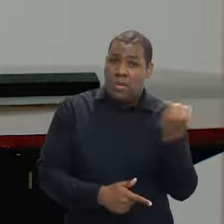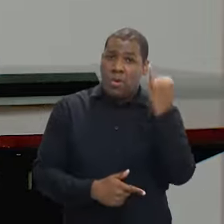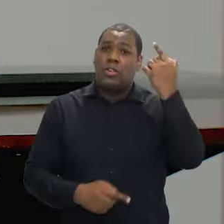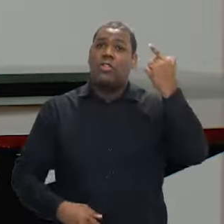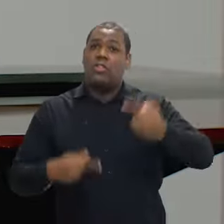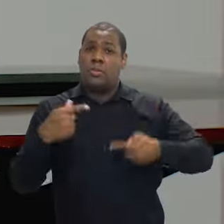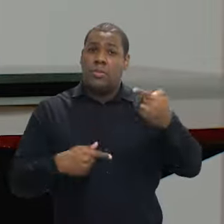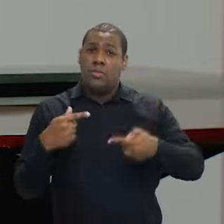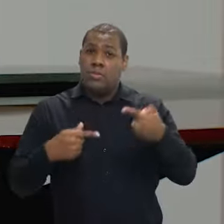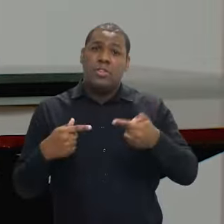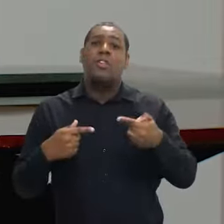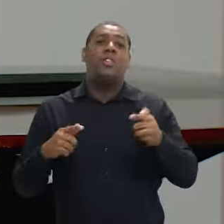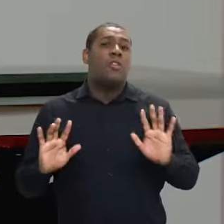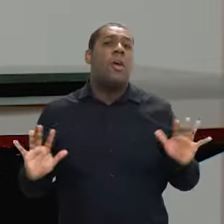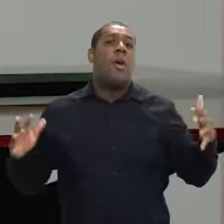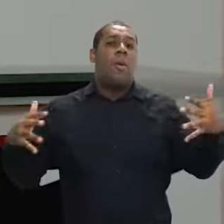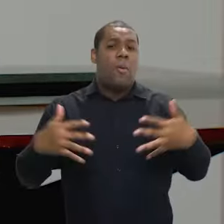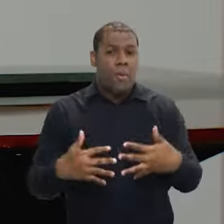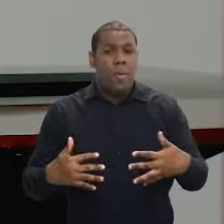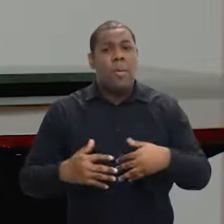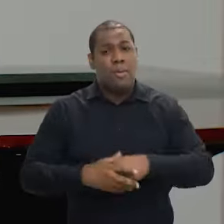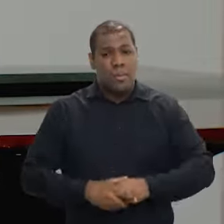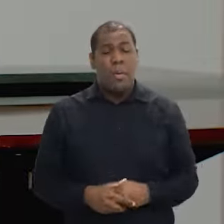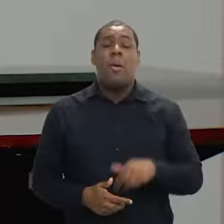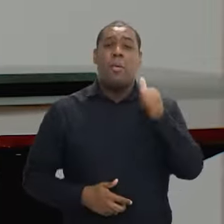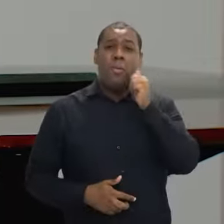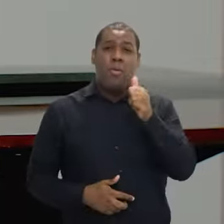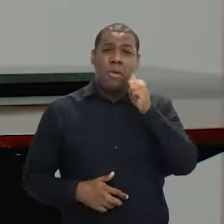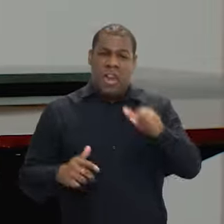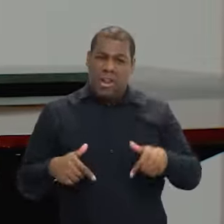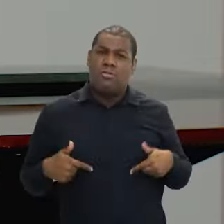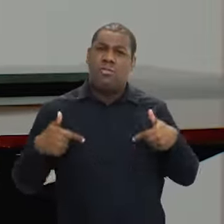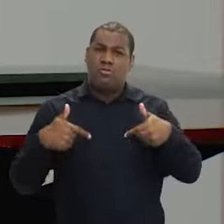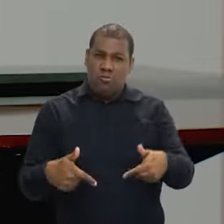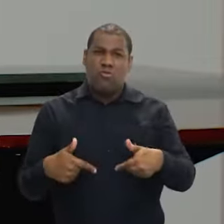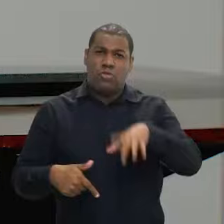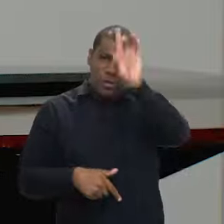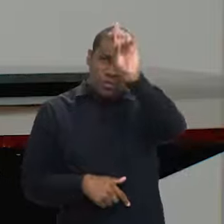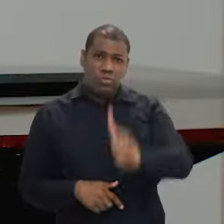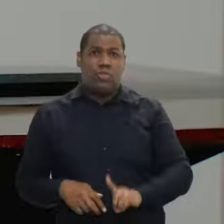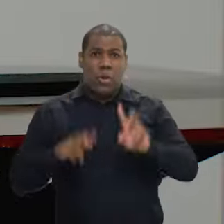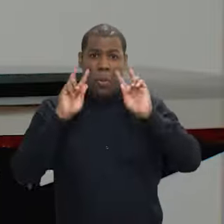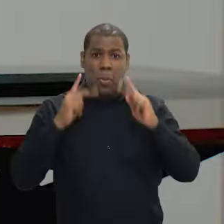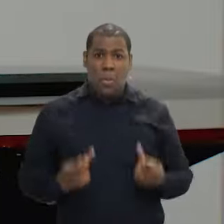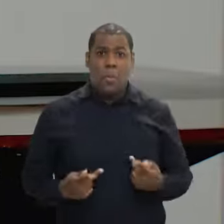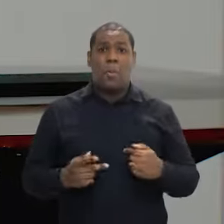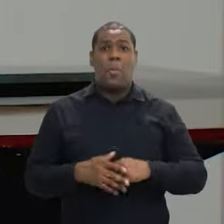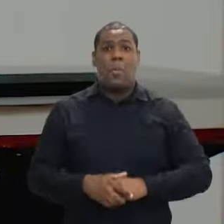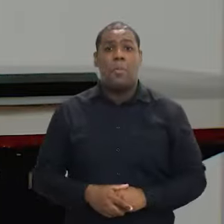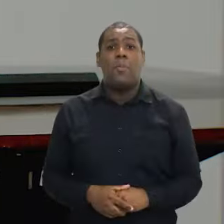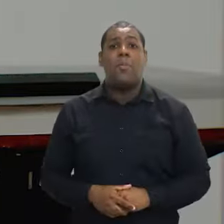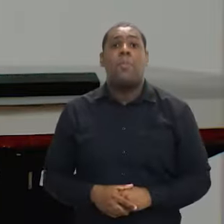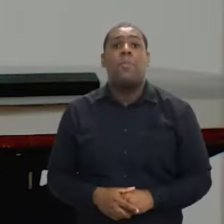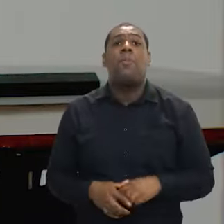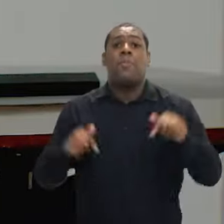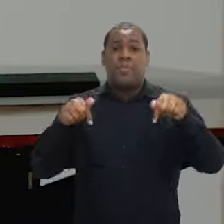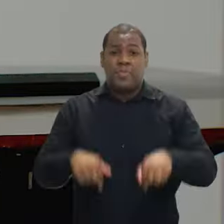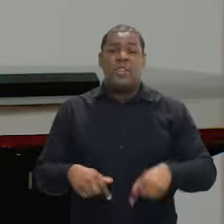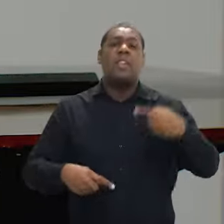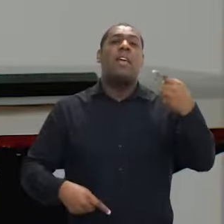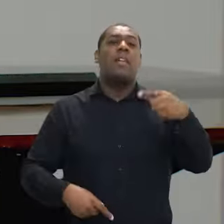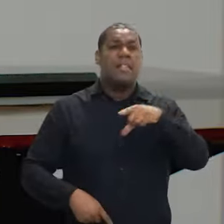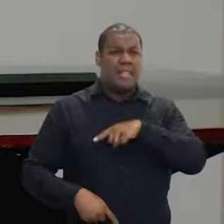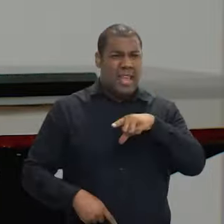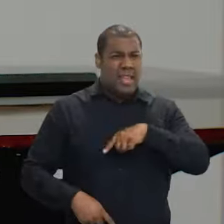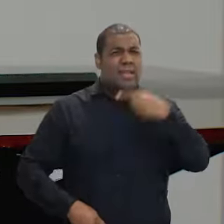foca bastante. As mulheres são muito presentes na defesa dos direitos humanos, né? Nós temos aqui muitas